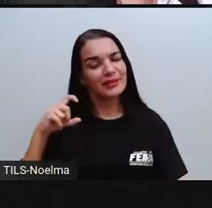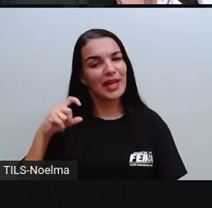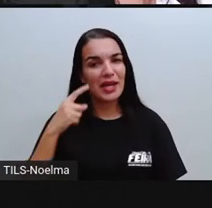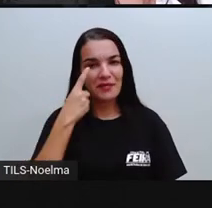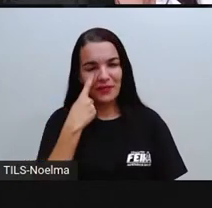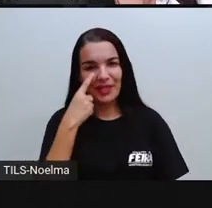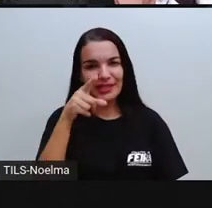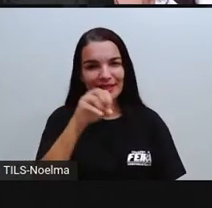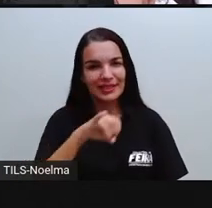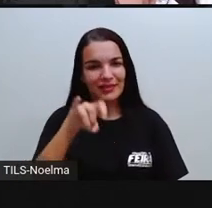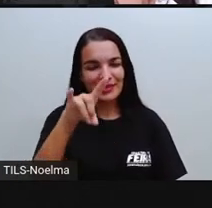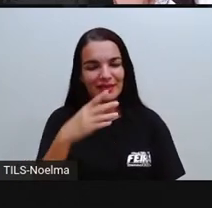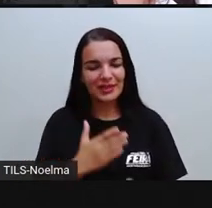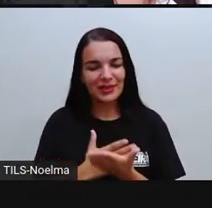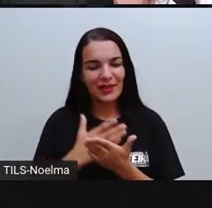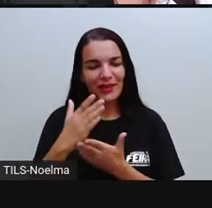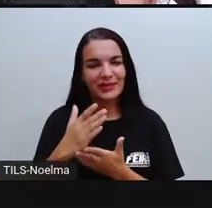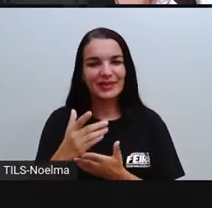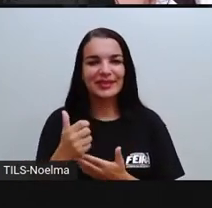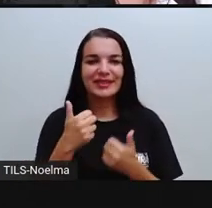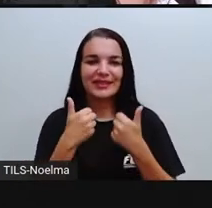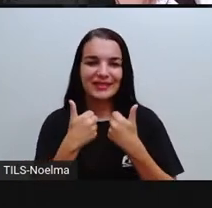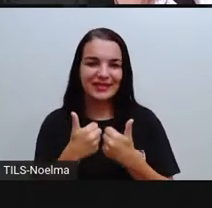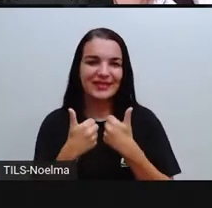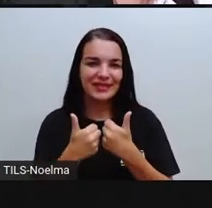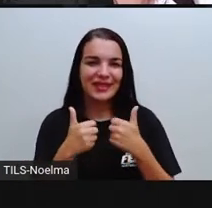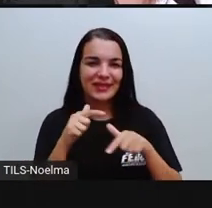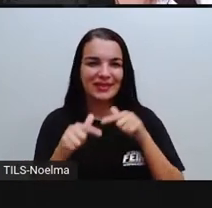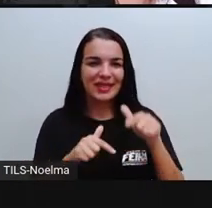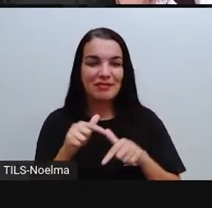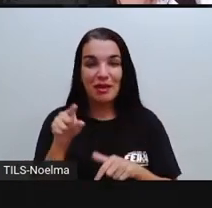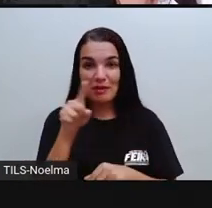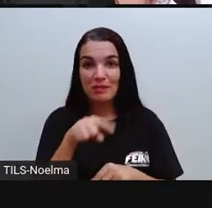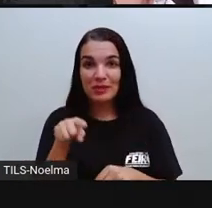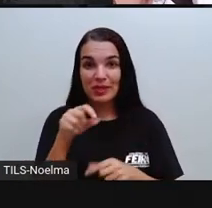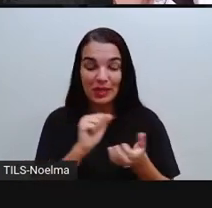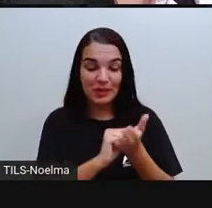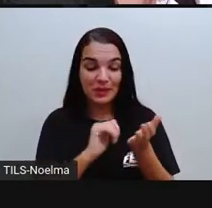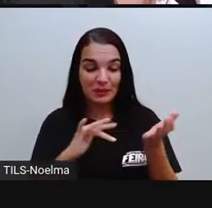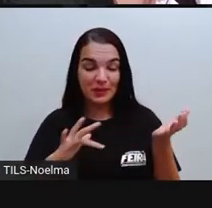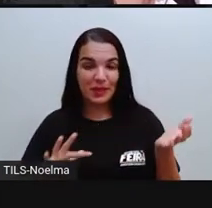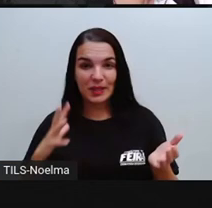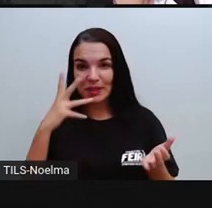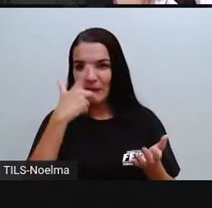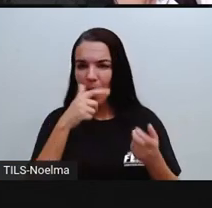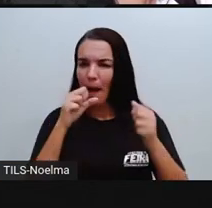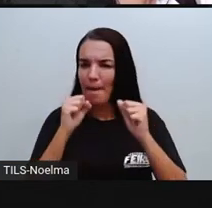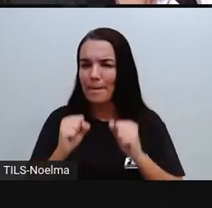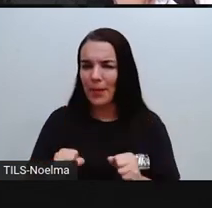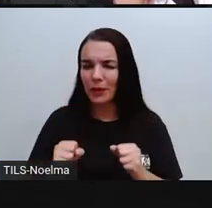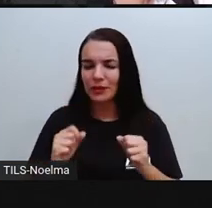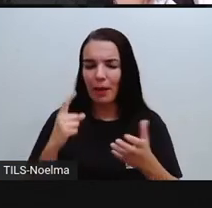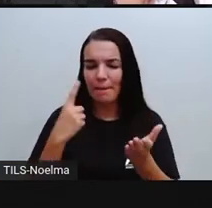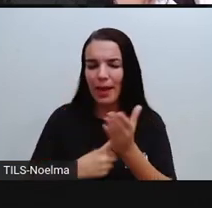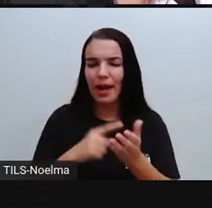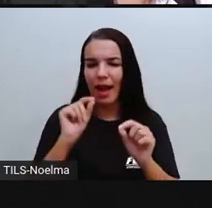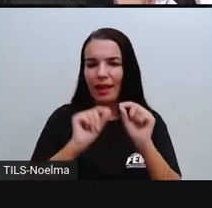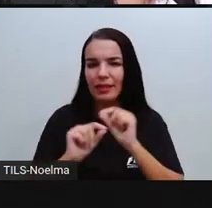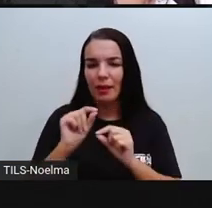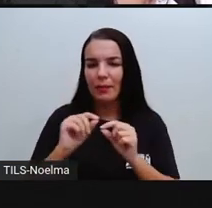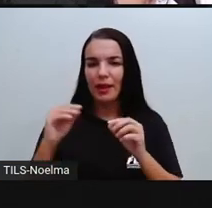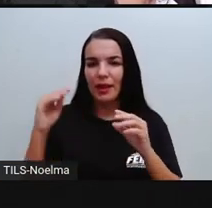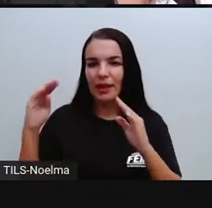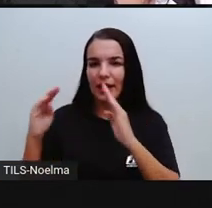Para a gente ver como é que ficou esse trabalho aí de vocês, certo? E podem marcar também as escolas de vocês,